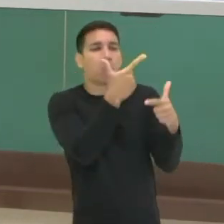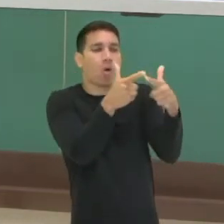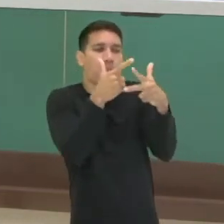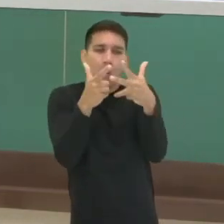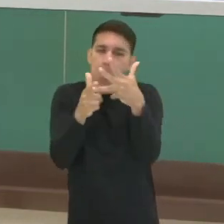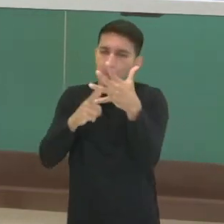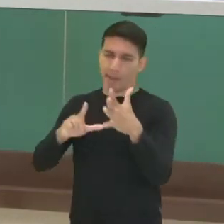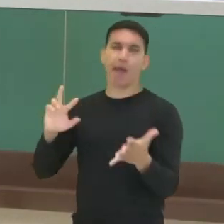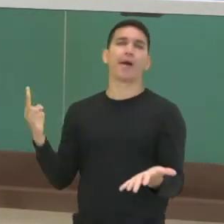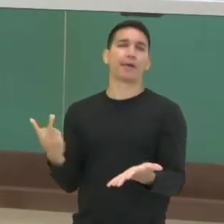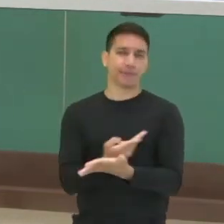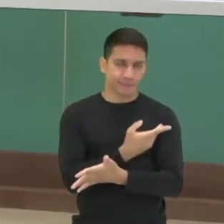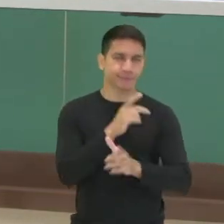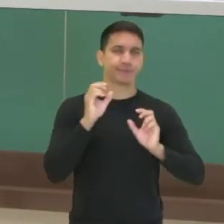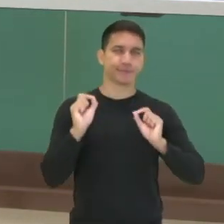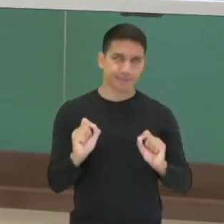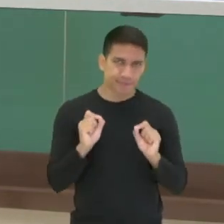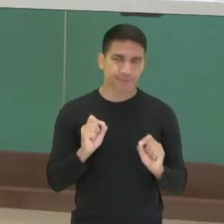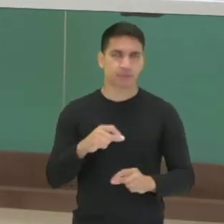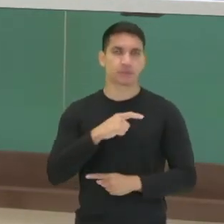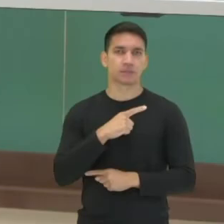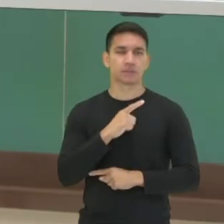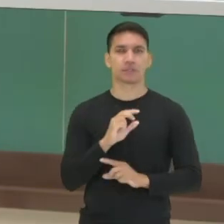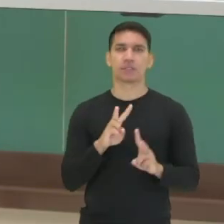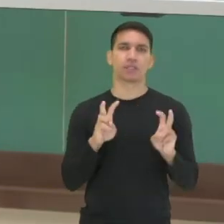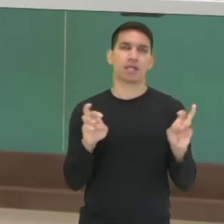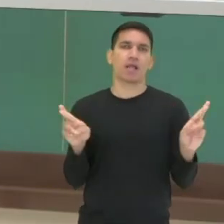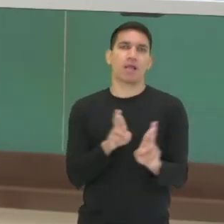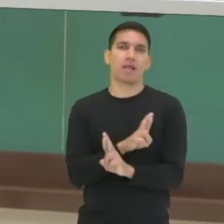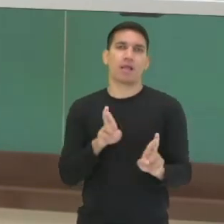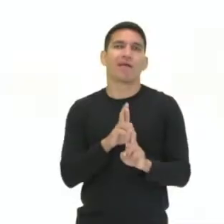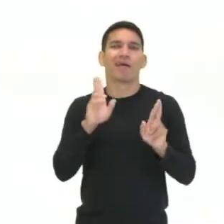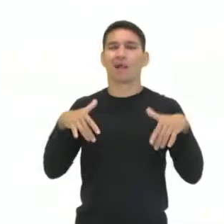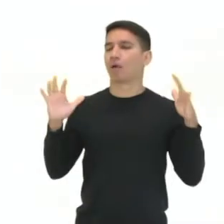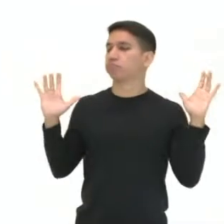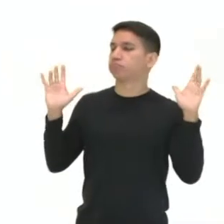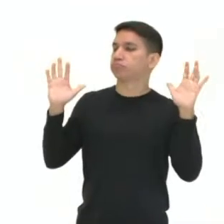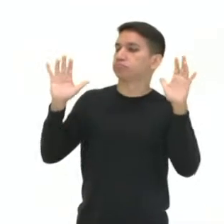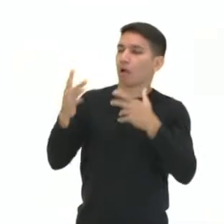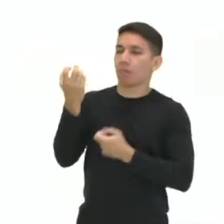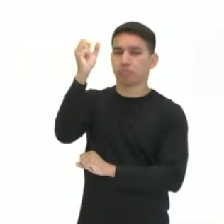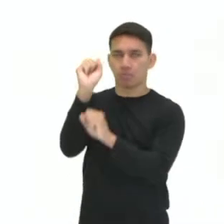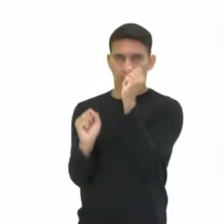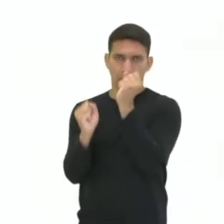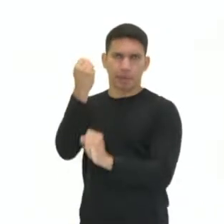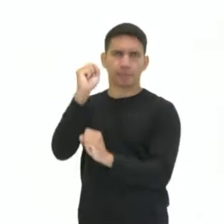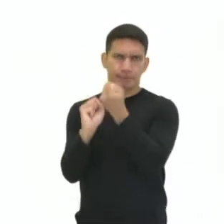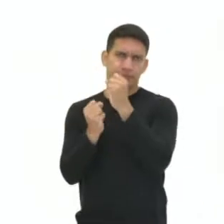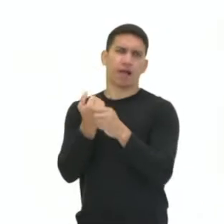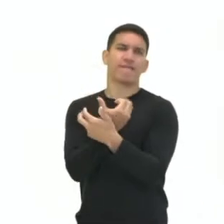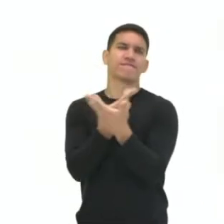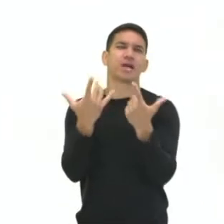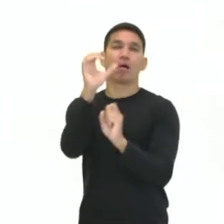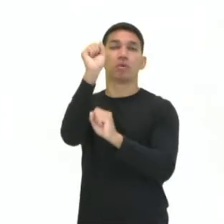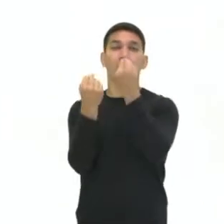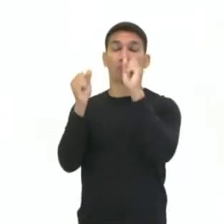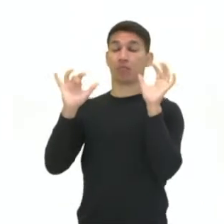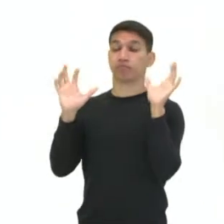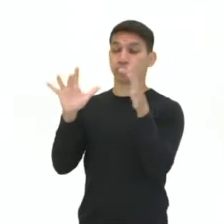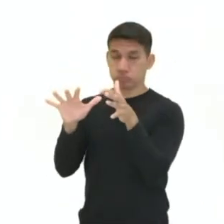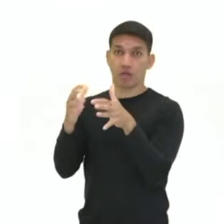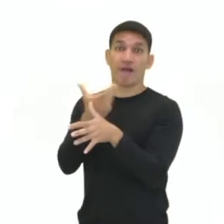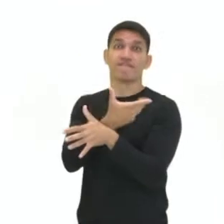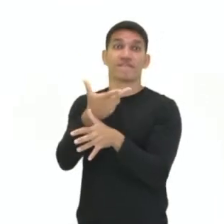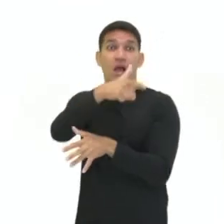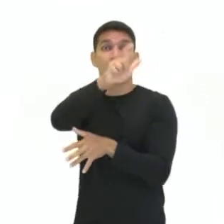de concentração industrial em si, né? Muitas indústrias concentradas atraem muitas